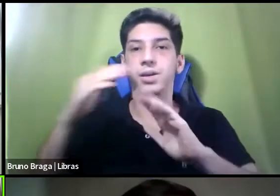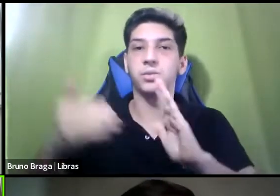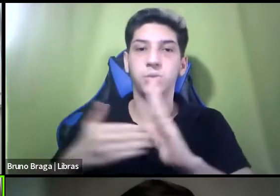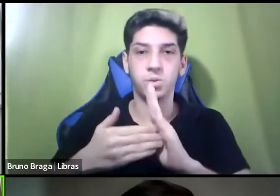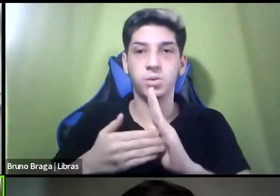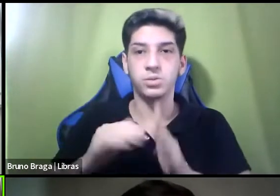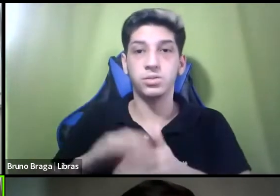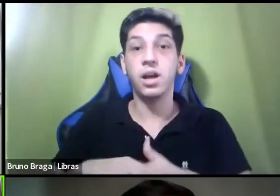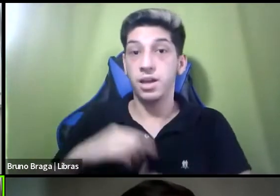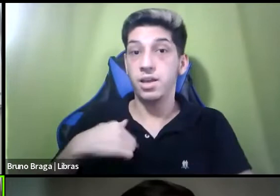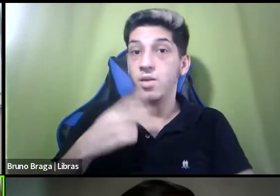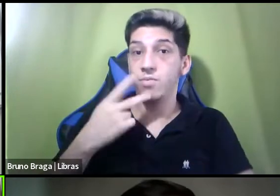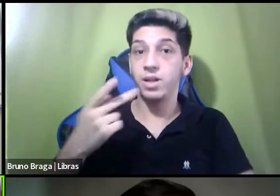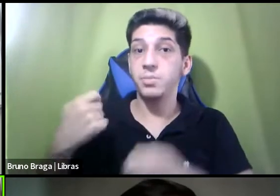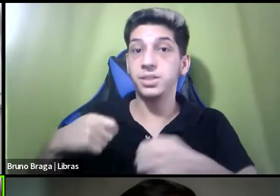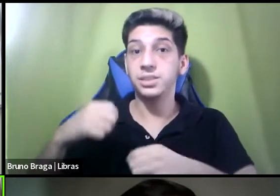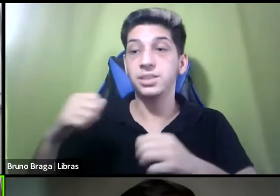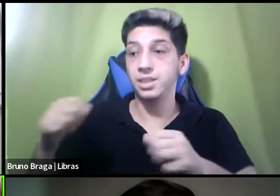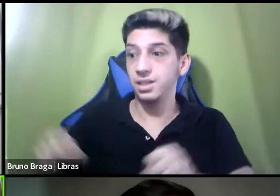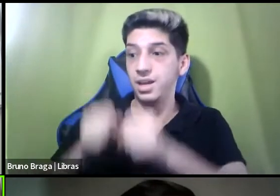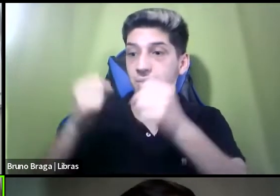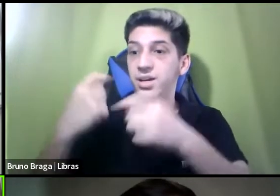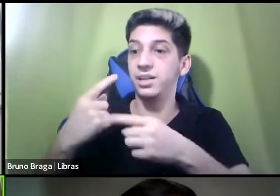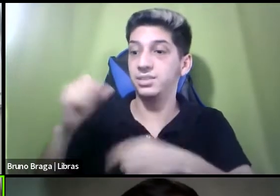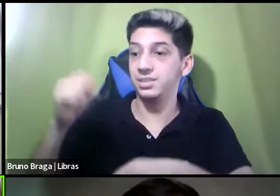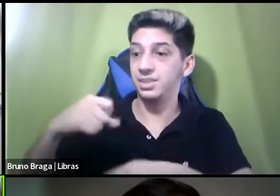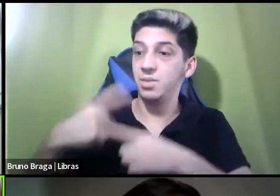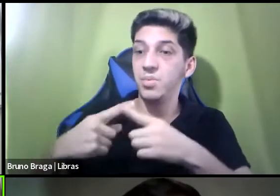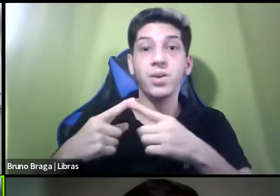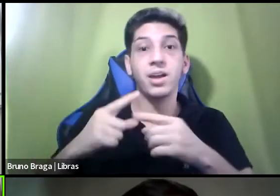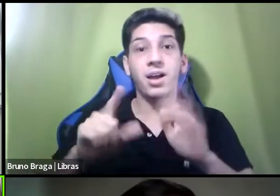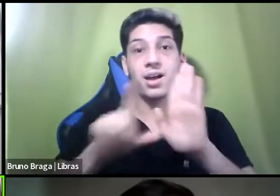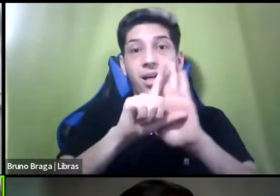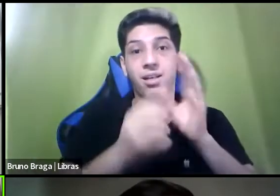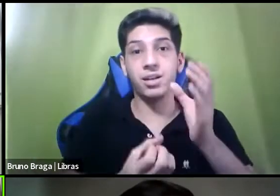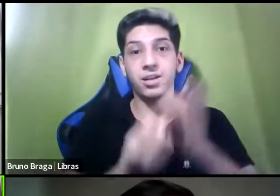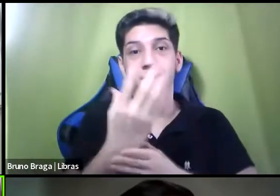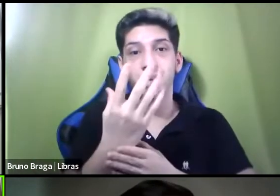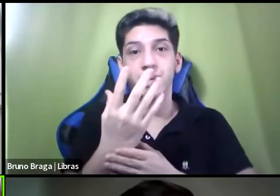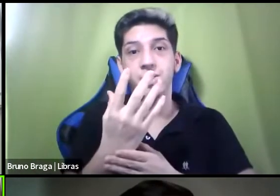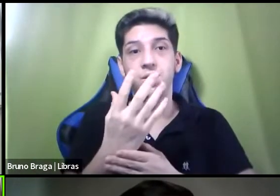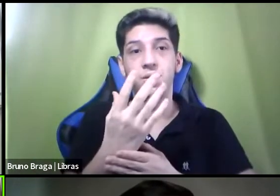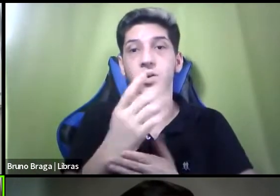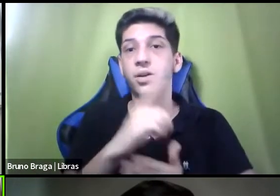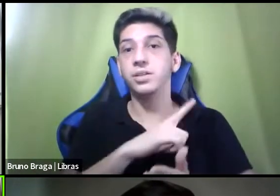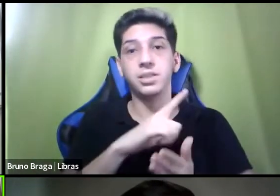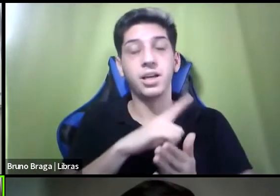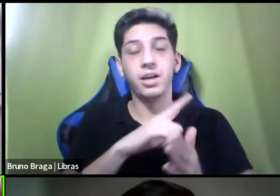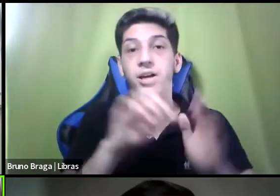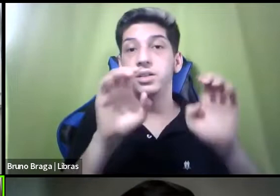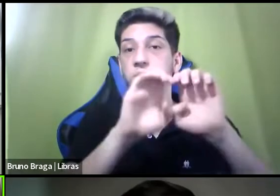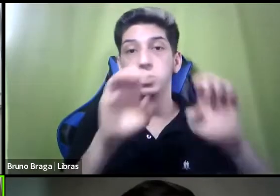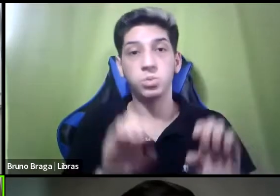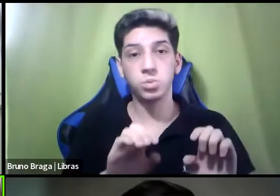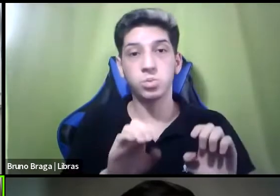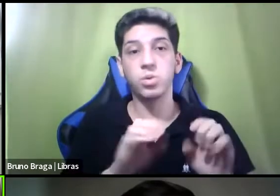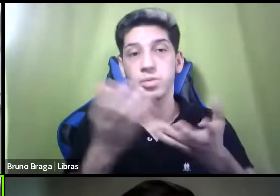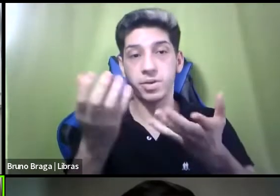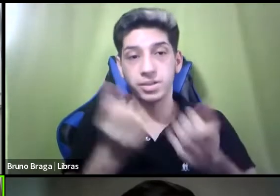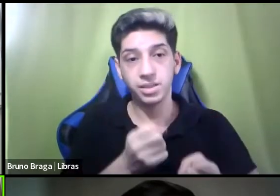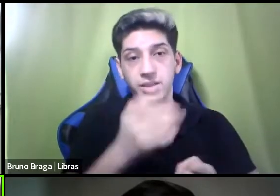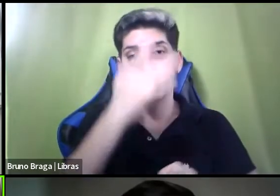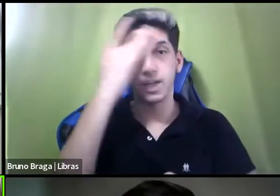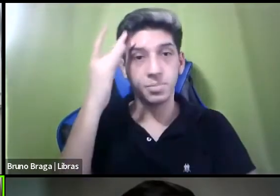quebrar mesmo, porque foi criado pela lei toda uma estrutura para atender as pessoas